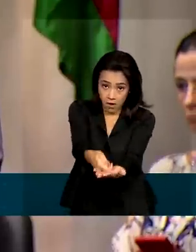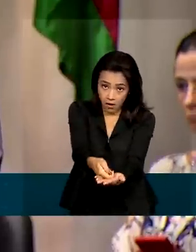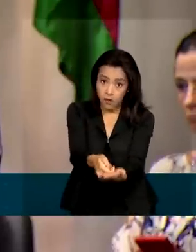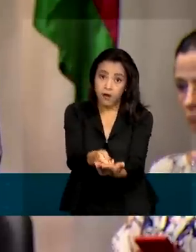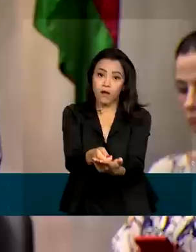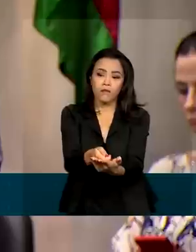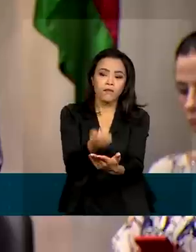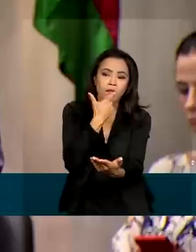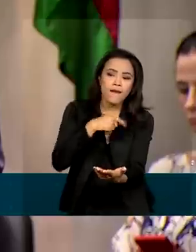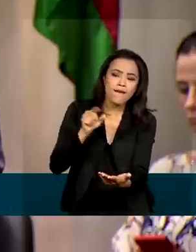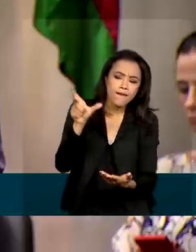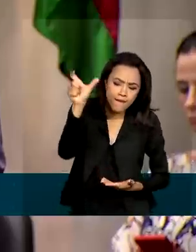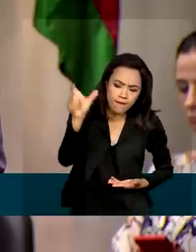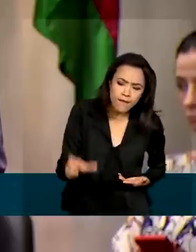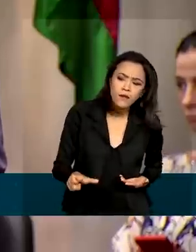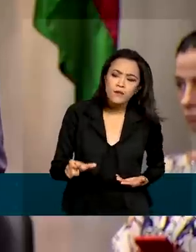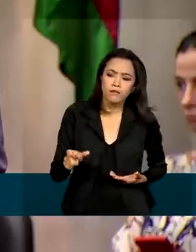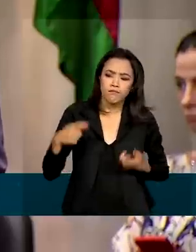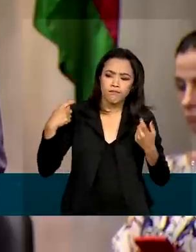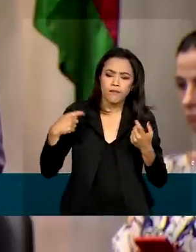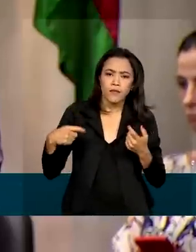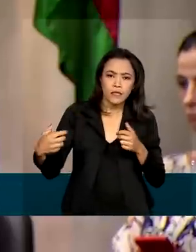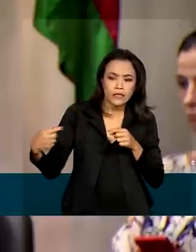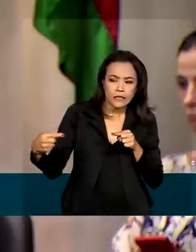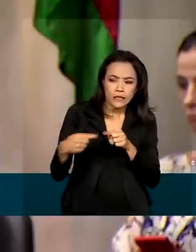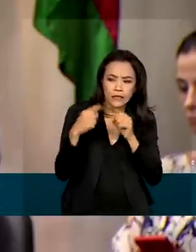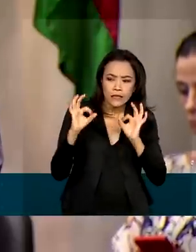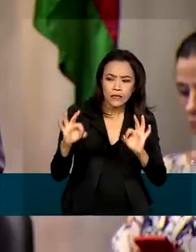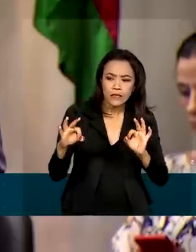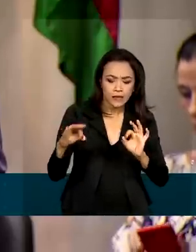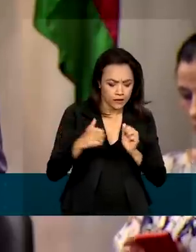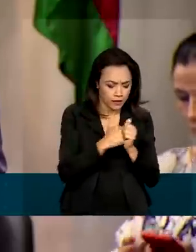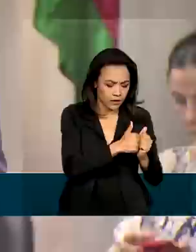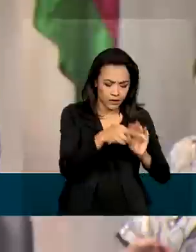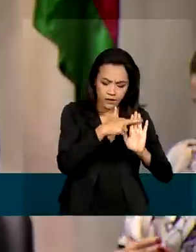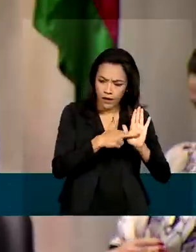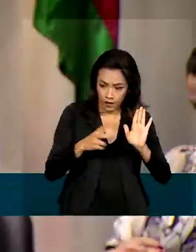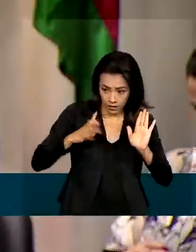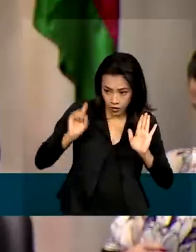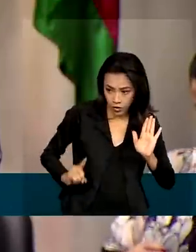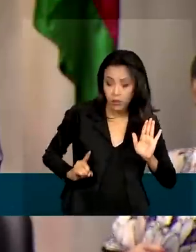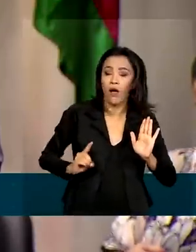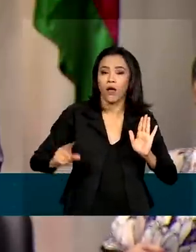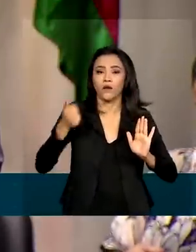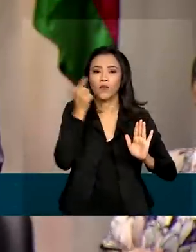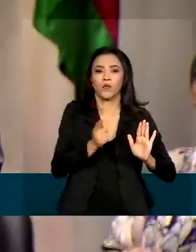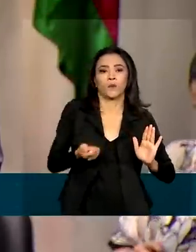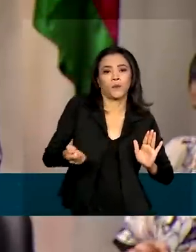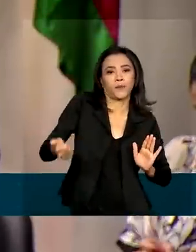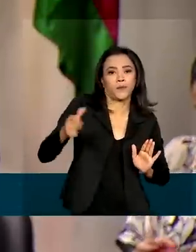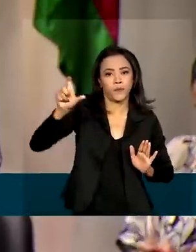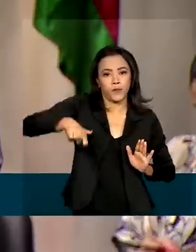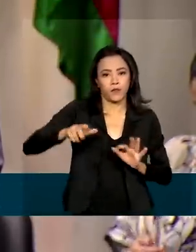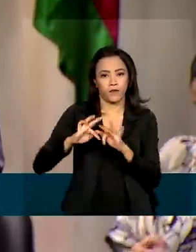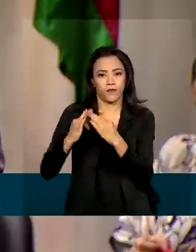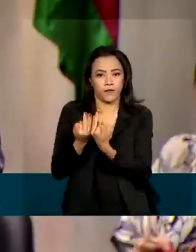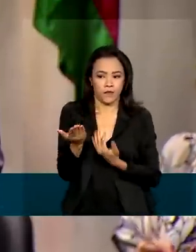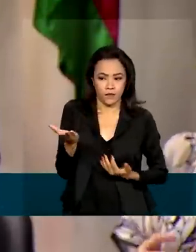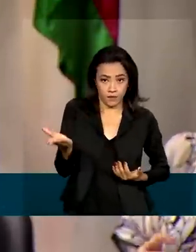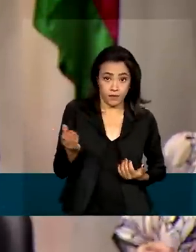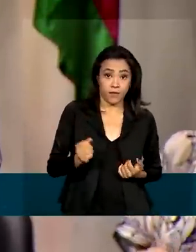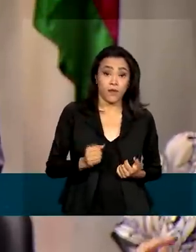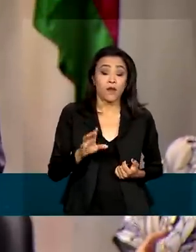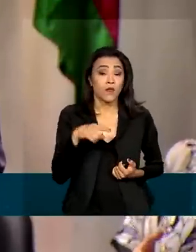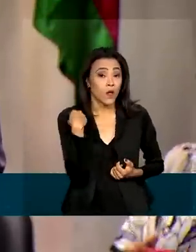para quem legalmente, por critérios sociais, tem o direito. Mas vamos colocar na